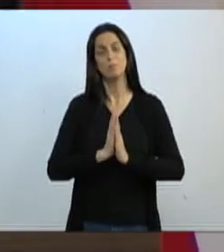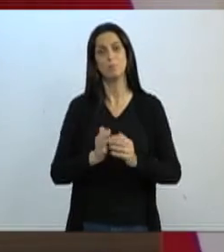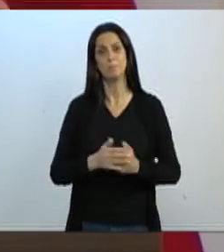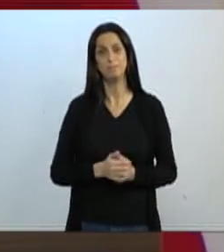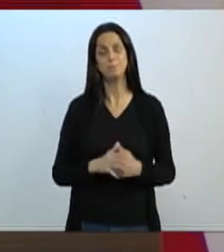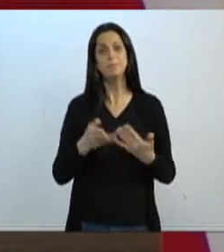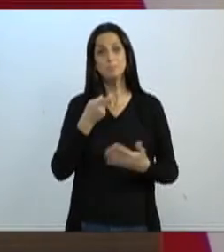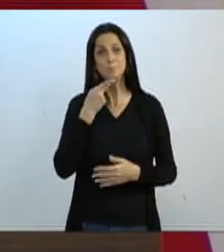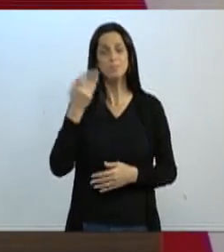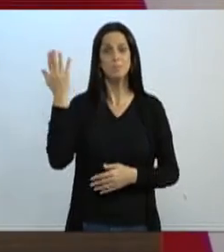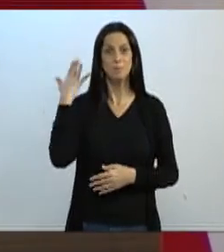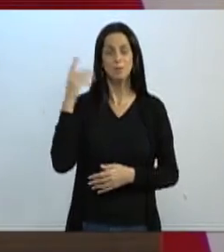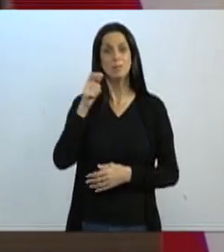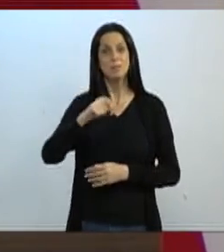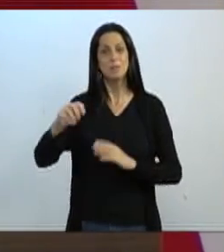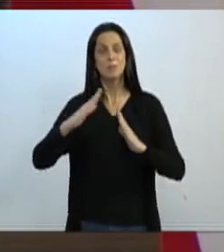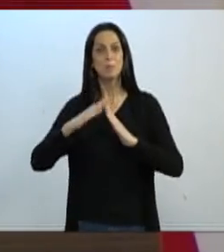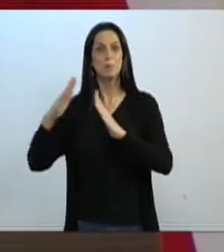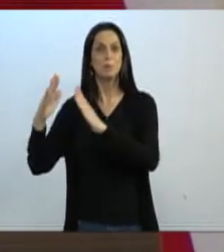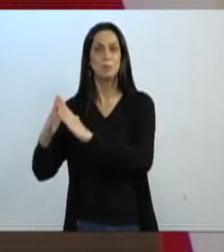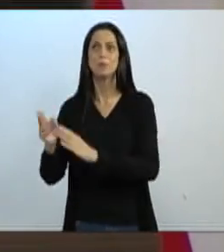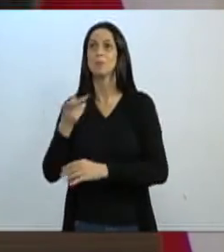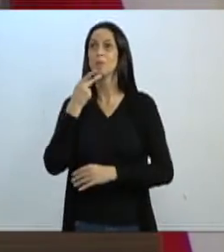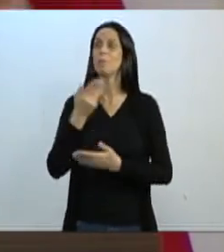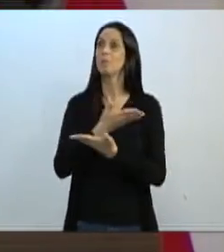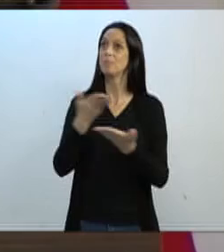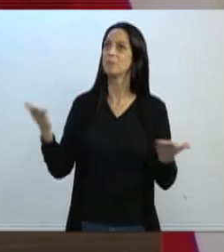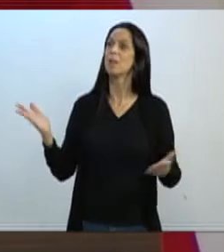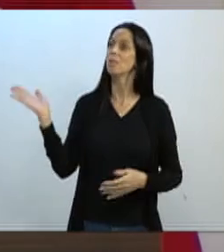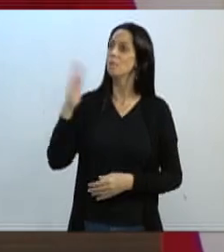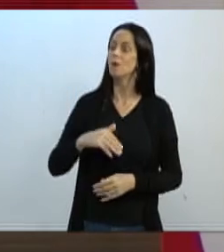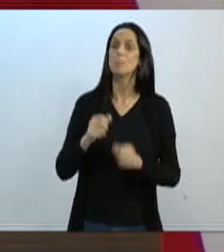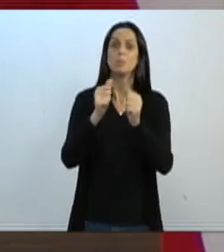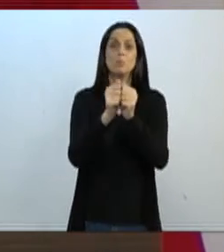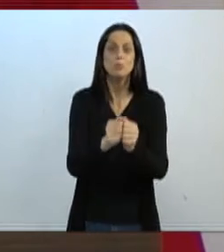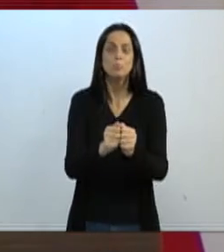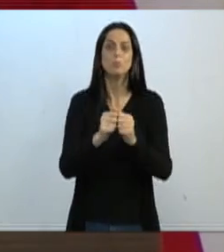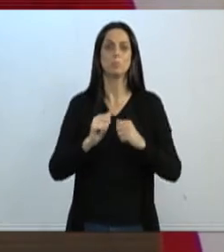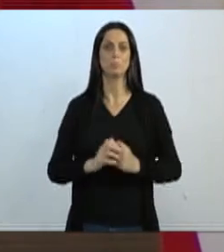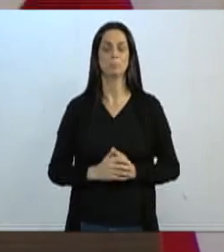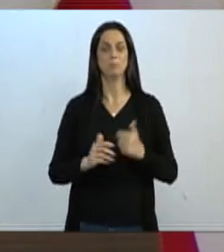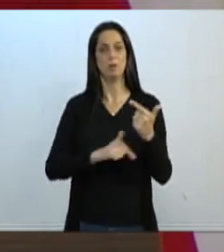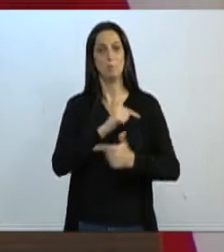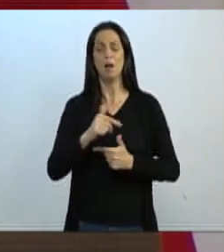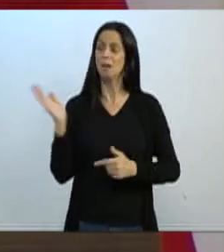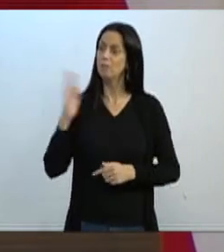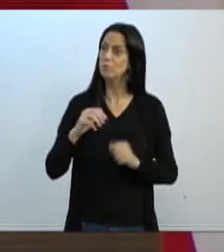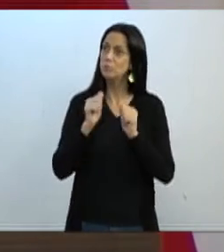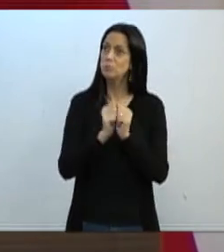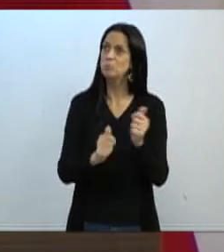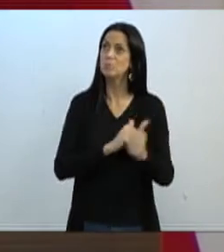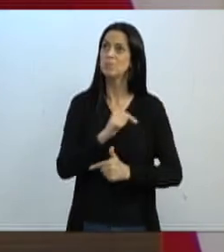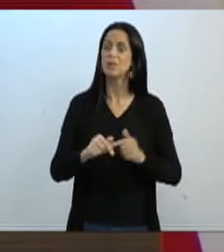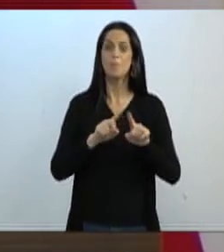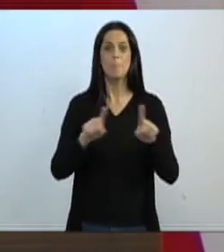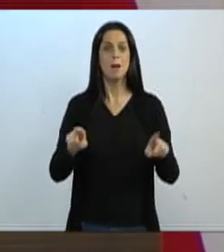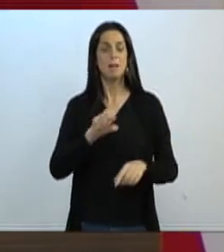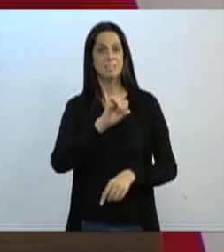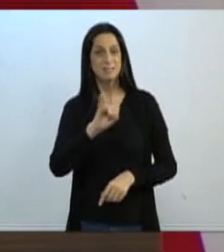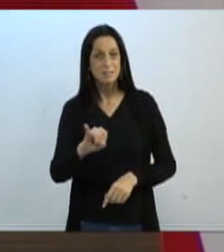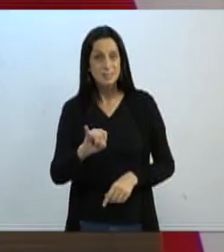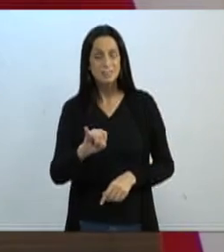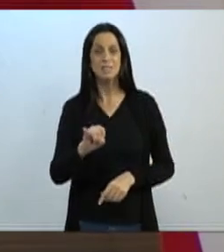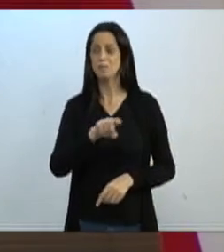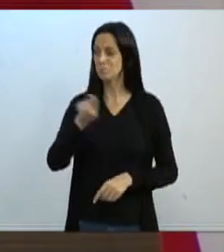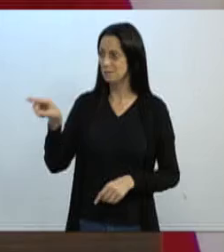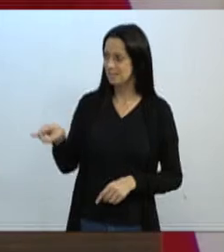quando eu falei sobre associações de moradores, eu disse aos senhores, vamos trabalhar junto, vamos trabalhar junto. Agora, assim, não usem